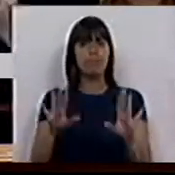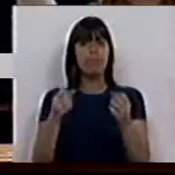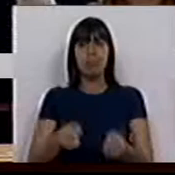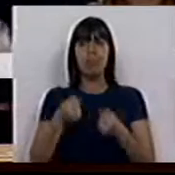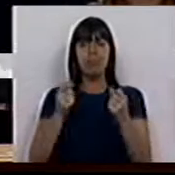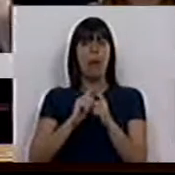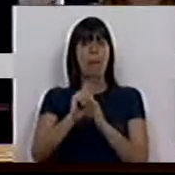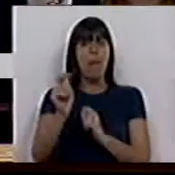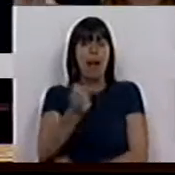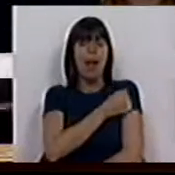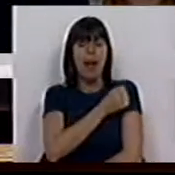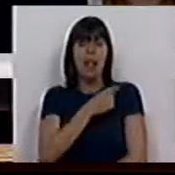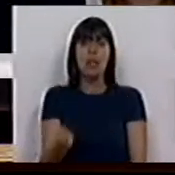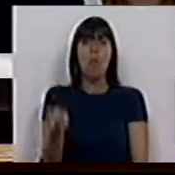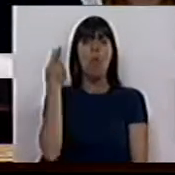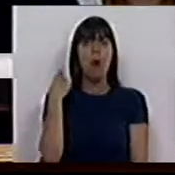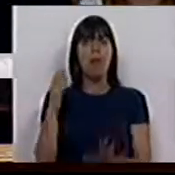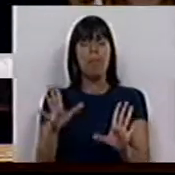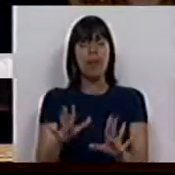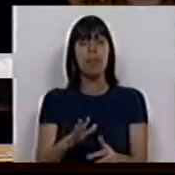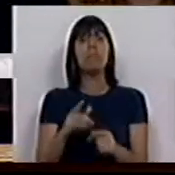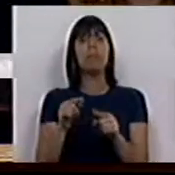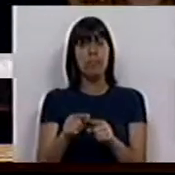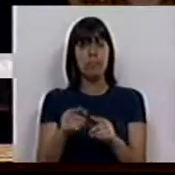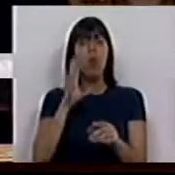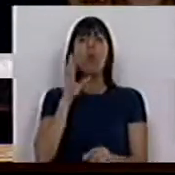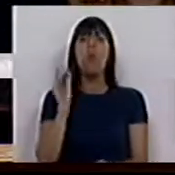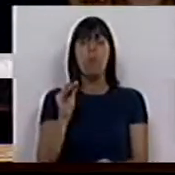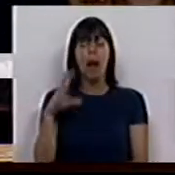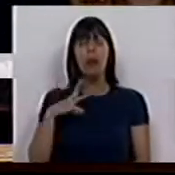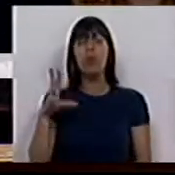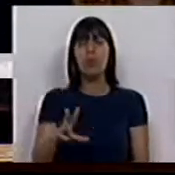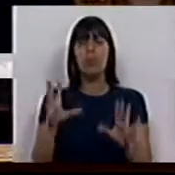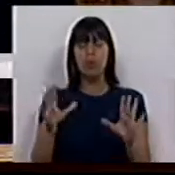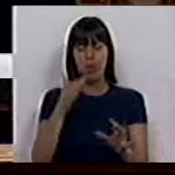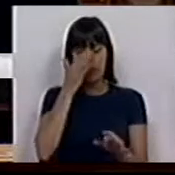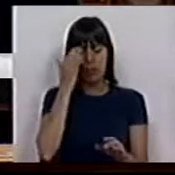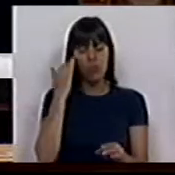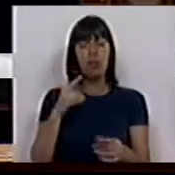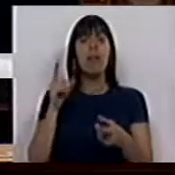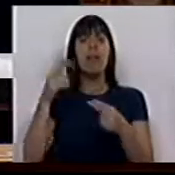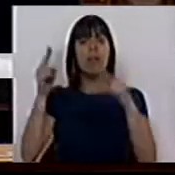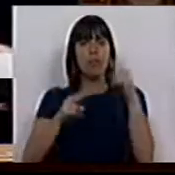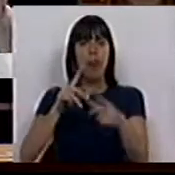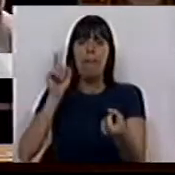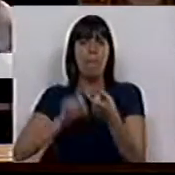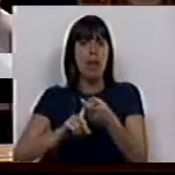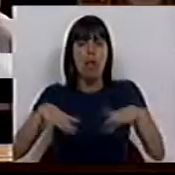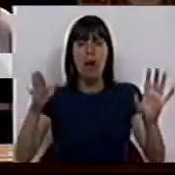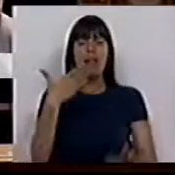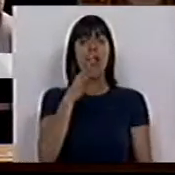de conseguir pagar a casa no ano passado, segundo o Banco de Portugal. O Fisco penhora